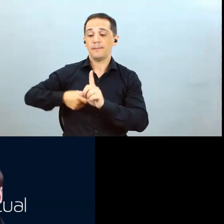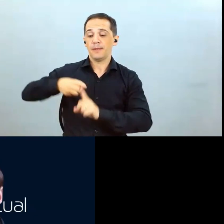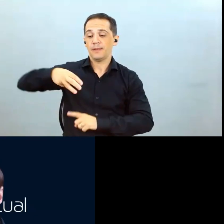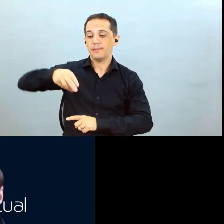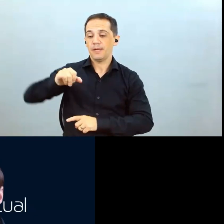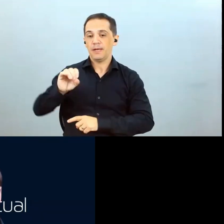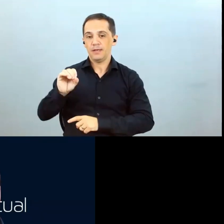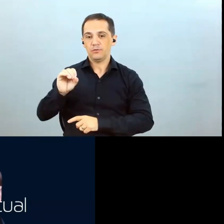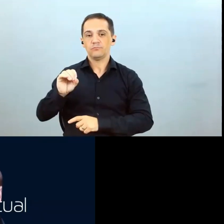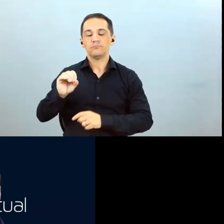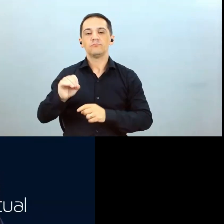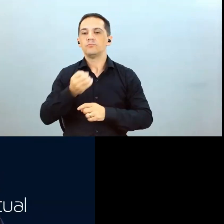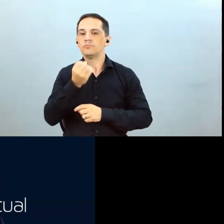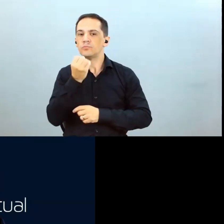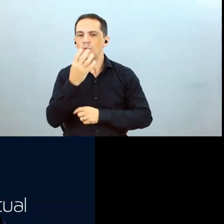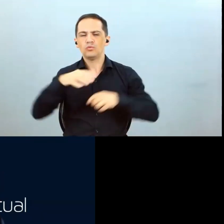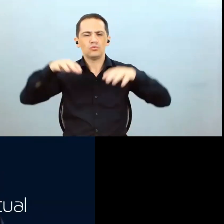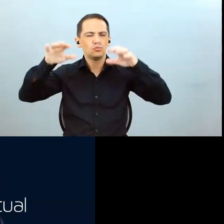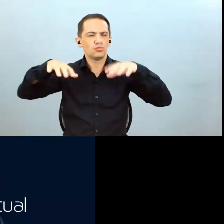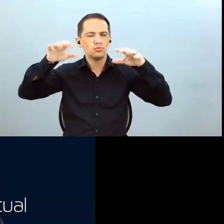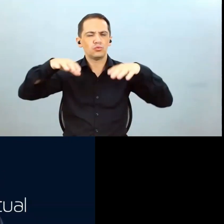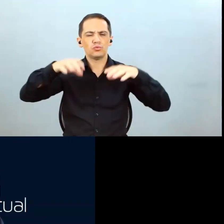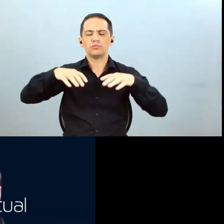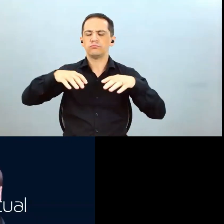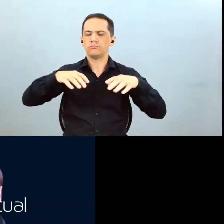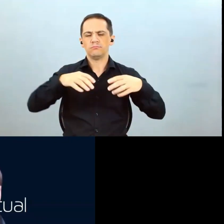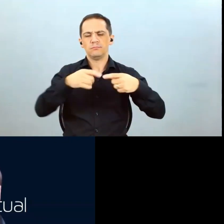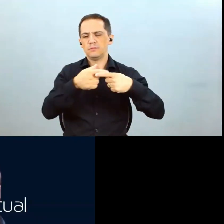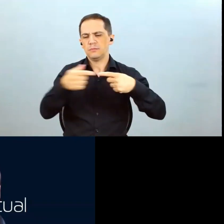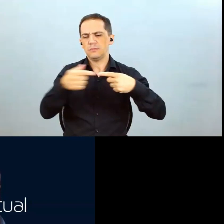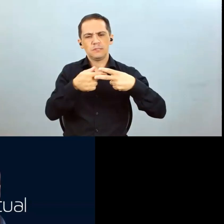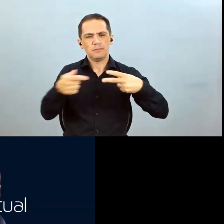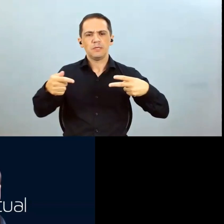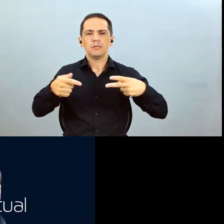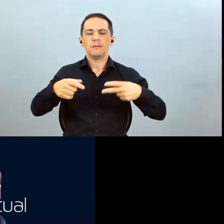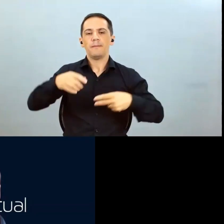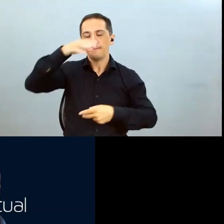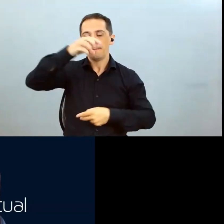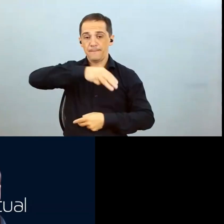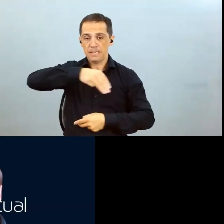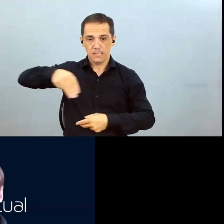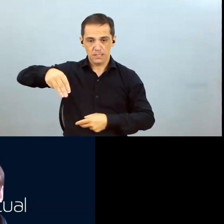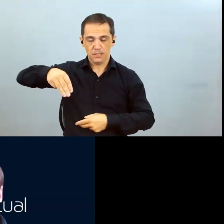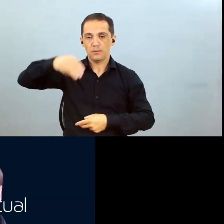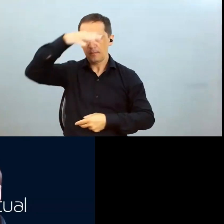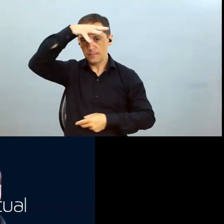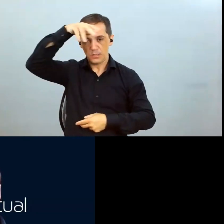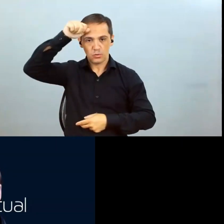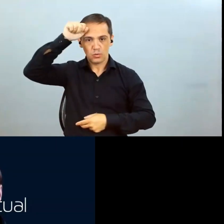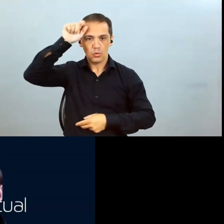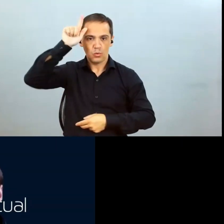foram boas até o primeiro quinze ano de maio no Maranhão e no Mato Grosso. No Mato Grosso do Sul não tiveram chuvas em maio,